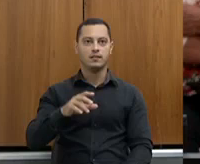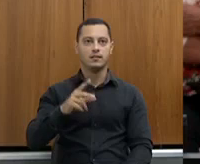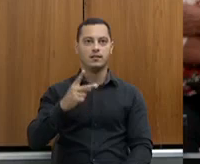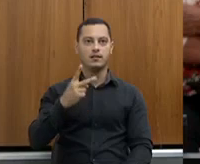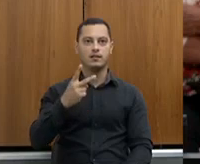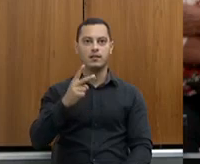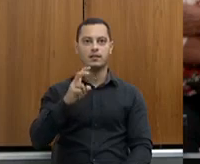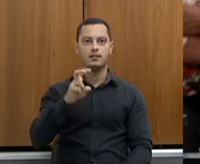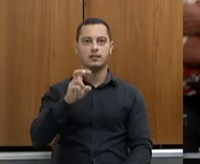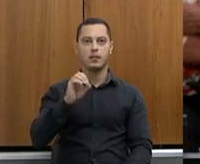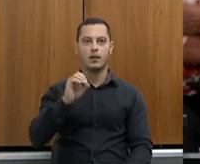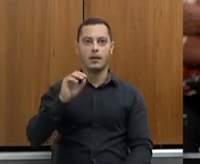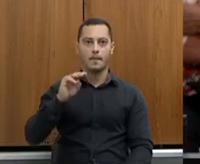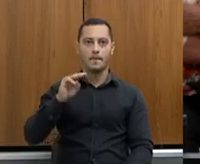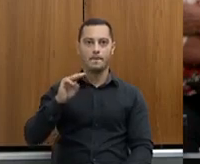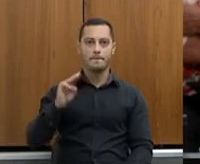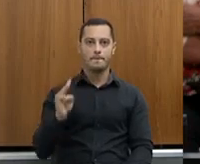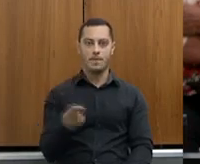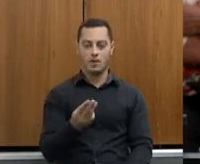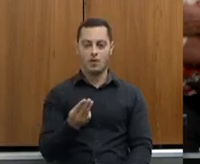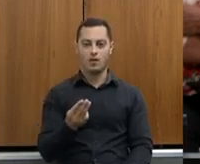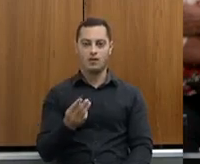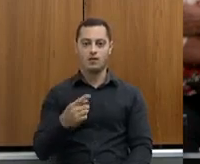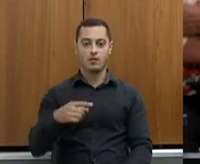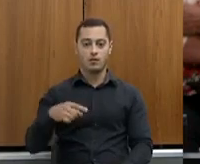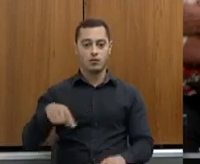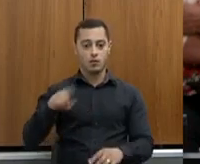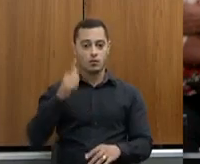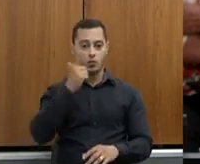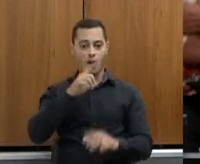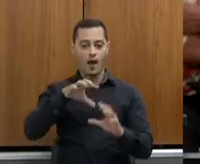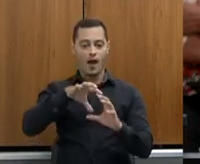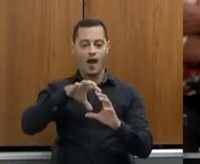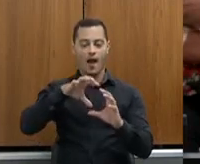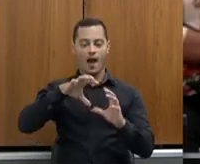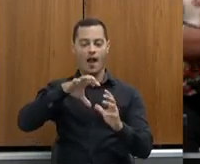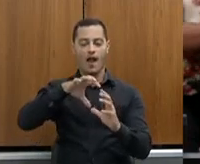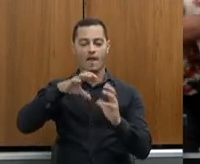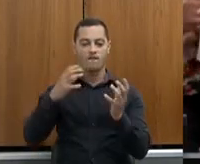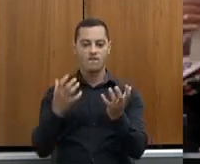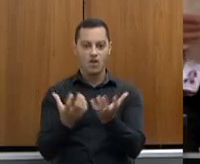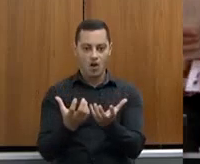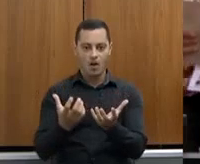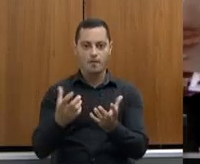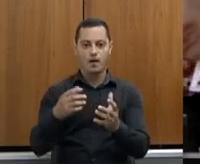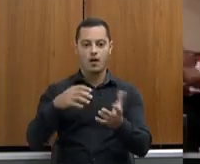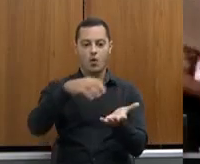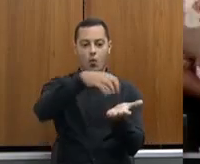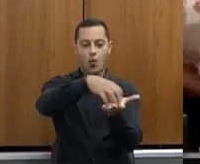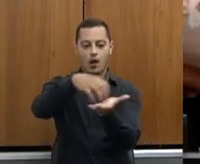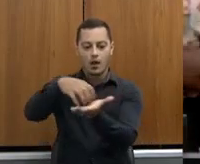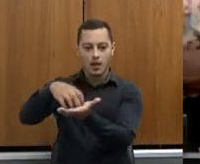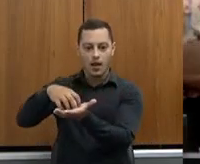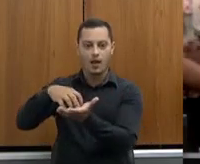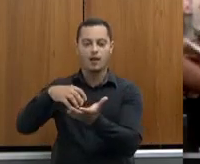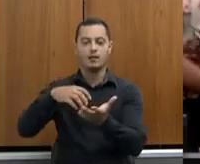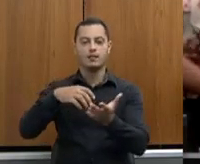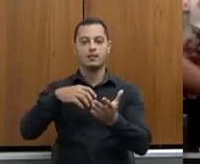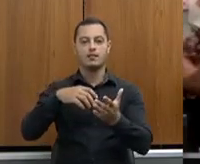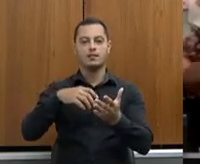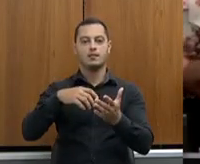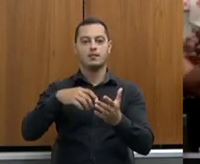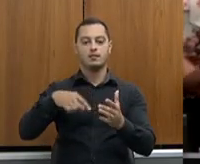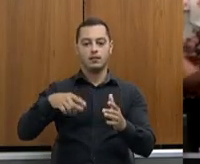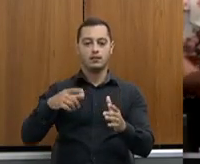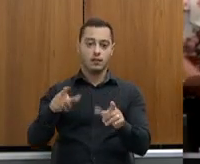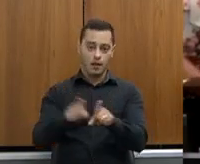mais propriedade, mas a gente reformando unidades administrativas, reformando as barreiras nossas nas divisas do Estado. A gente, com esse